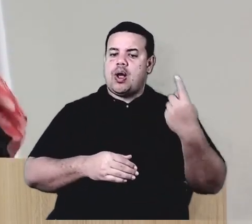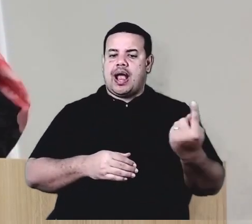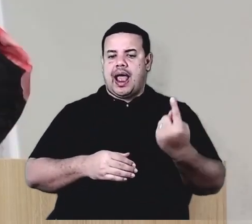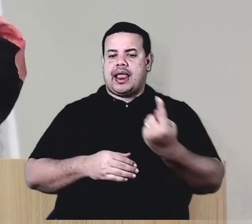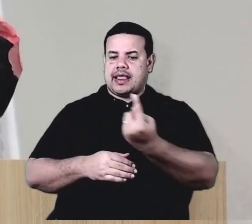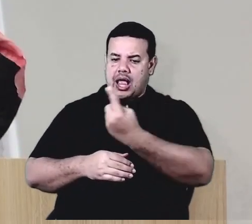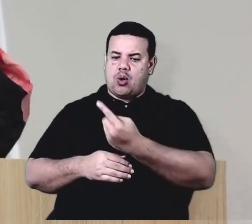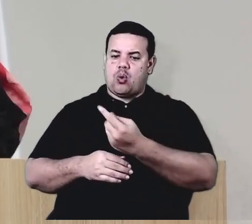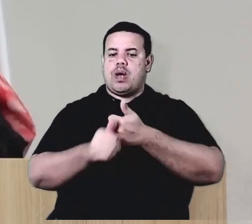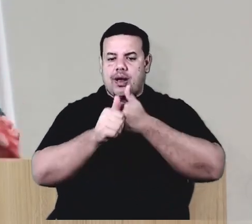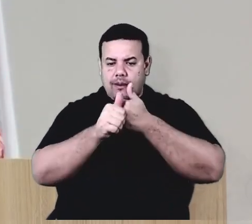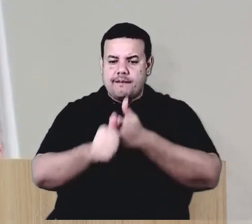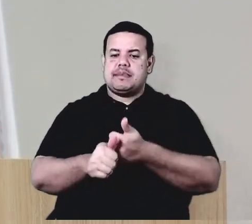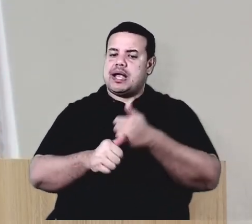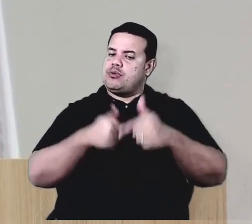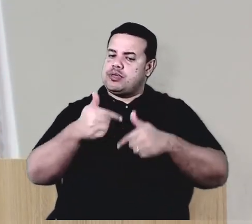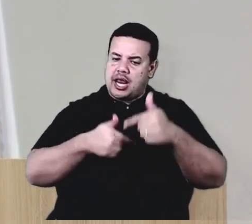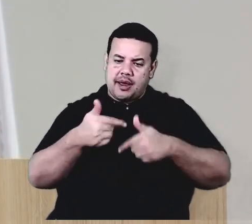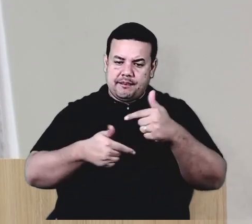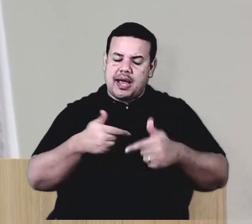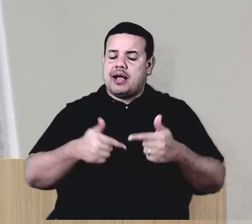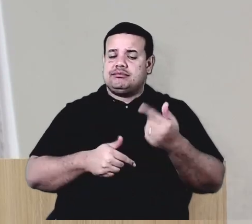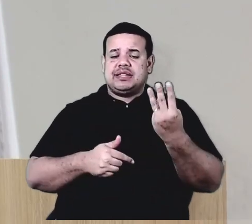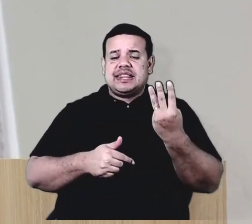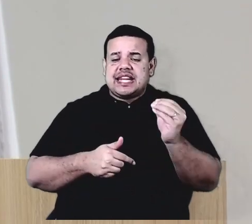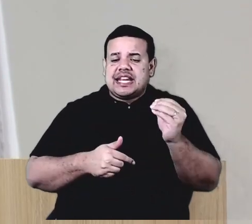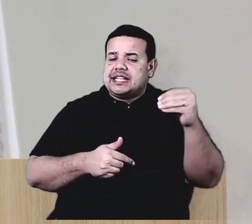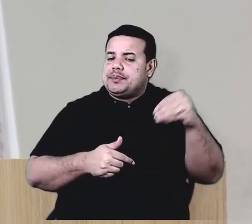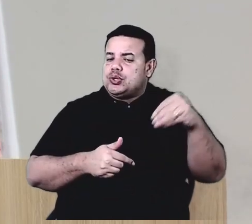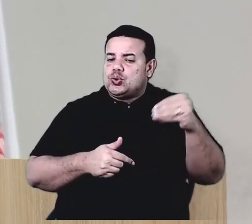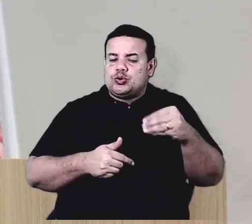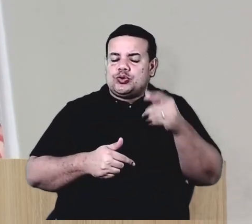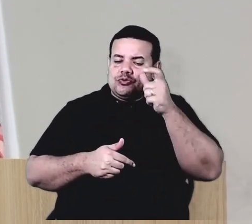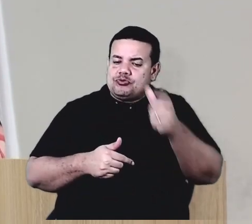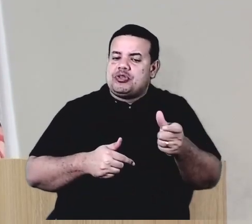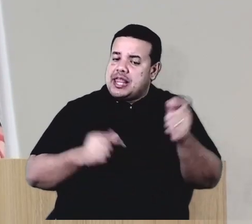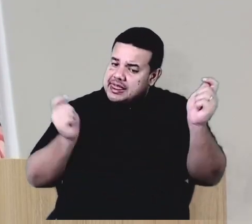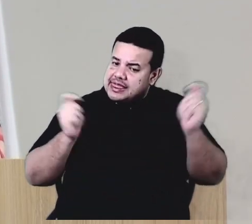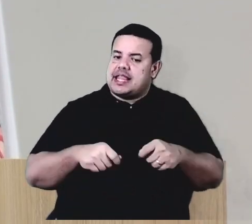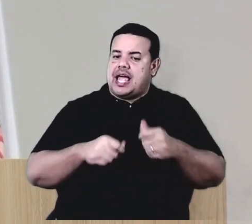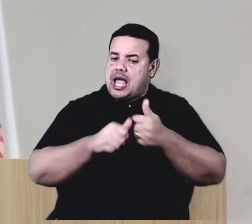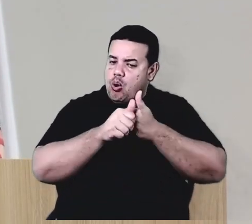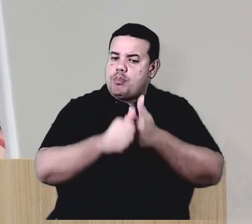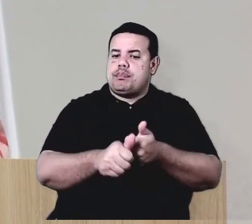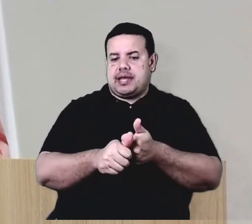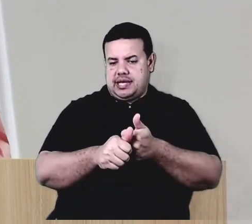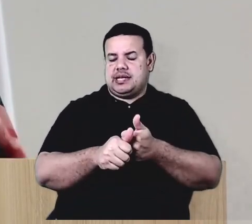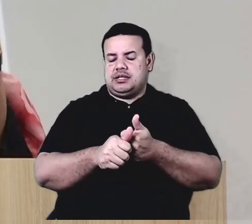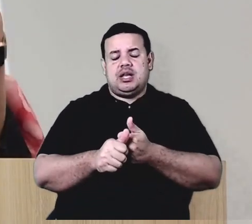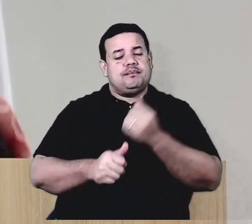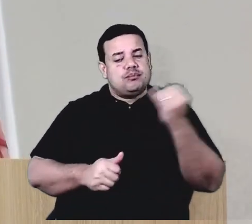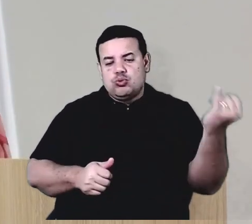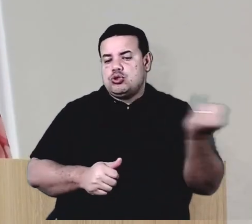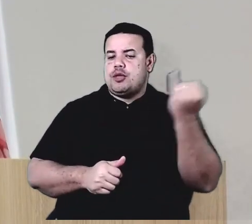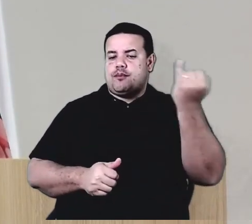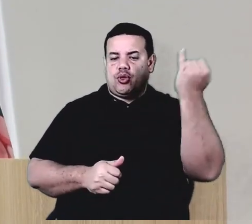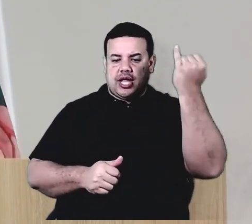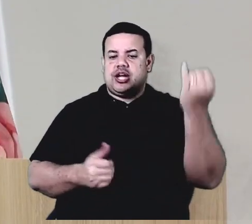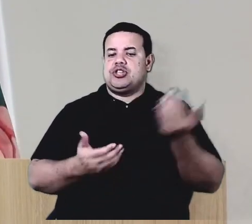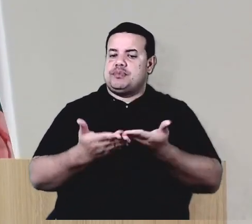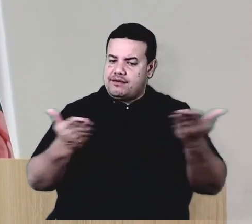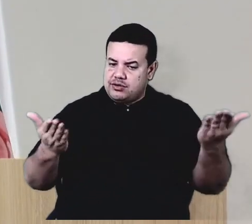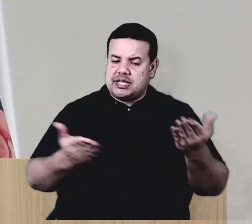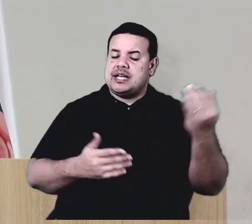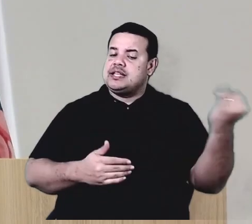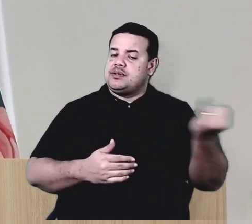trabalho. Percam meia hora, gente. E acompanhem o trabalho dos vereadores. É muito importante para vocês. É muito importante para a nossa cidade.